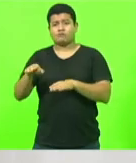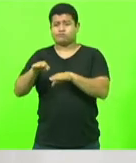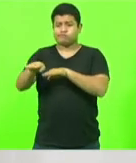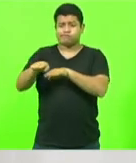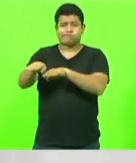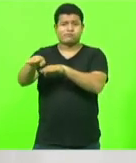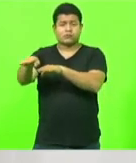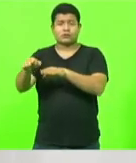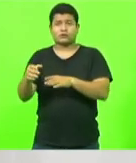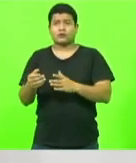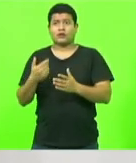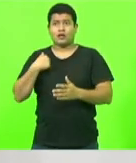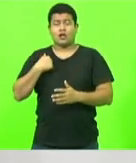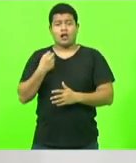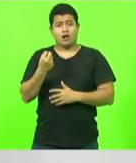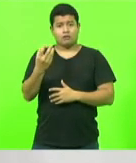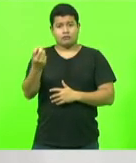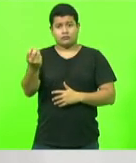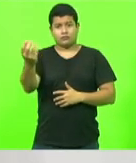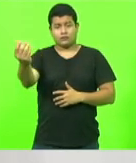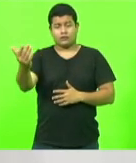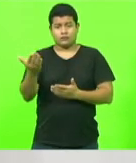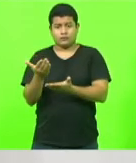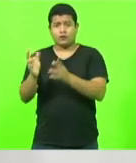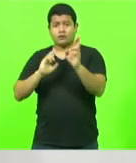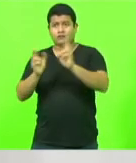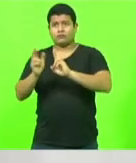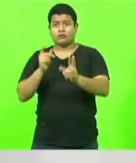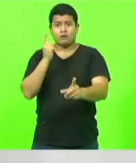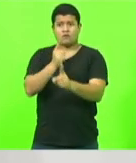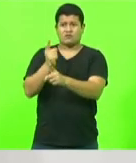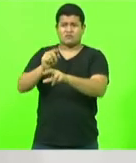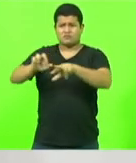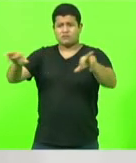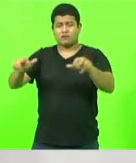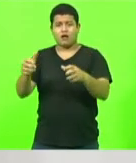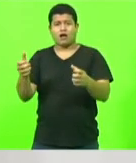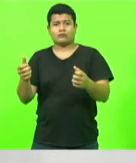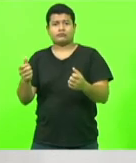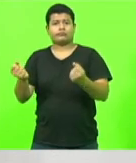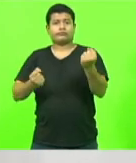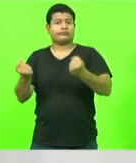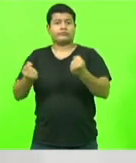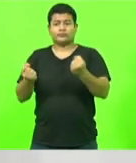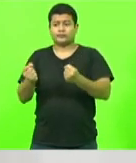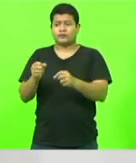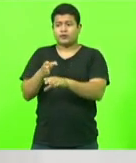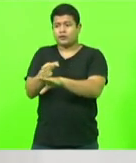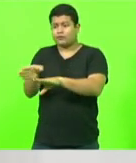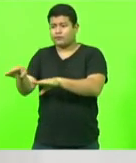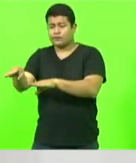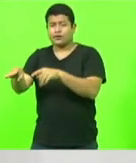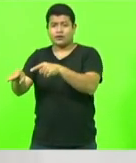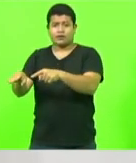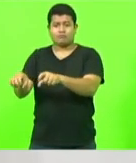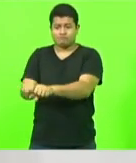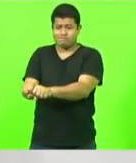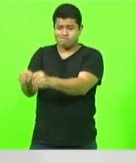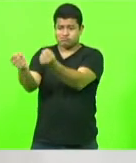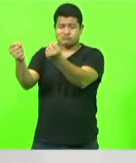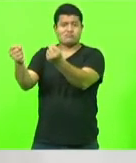extremo oeste, encontrei, Sargento Lima, diversos veículos que estavam à beira da pista com os pneus estourados